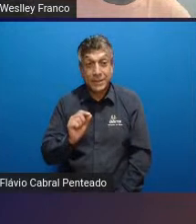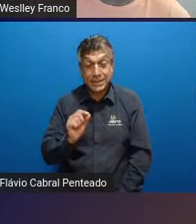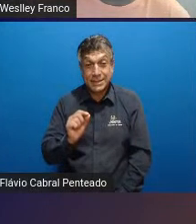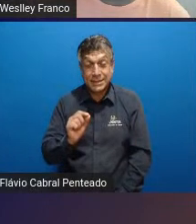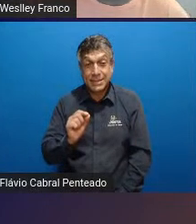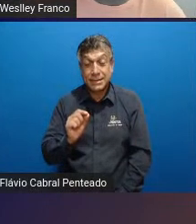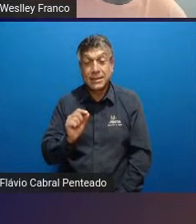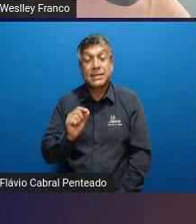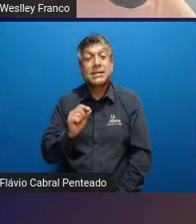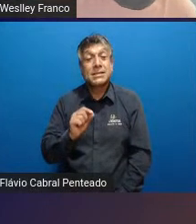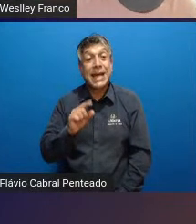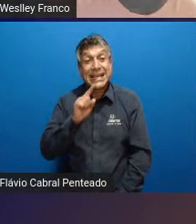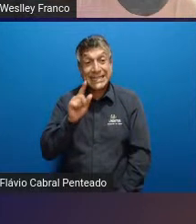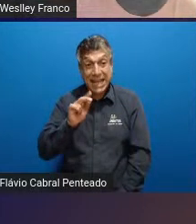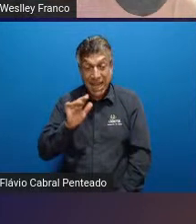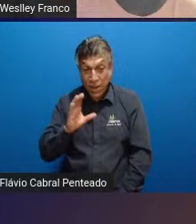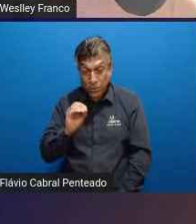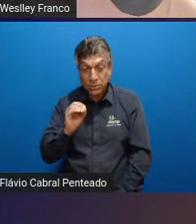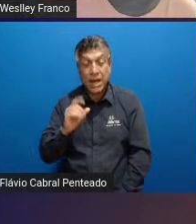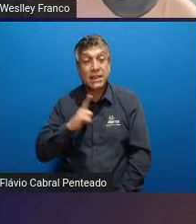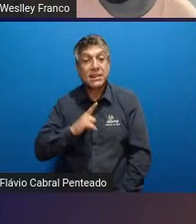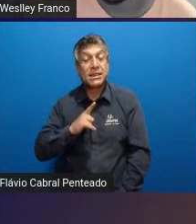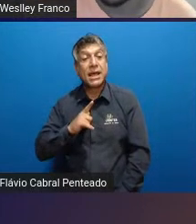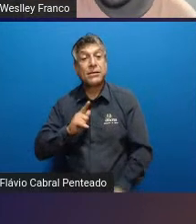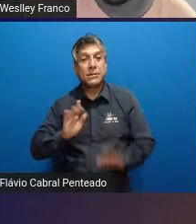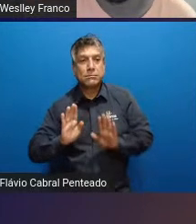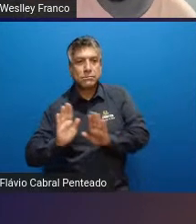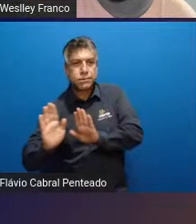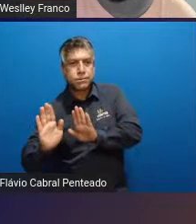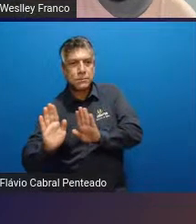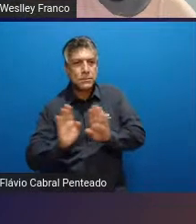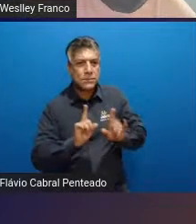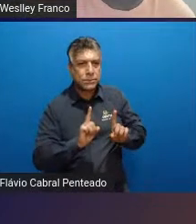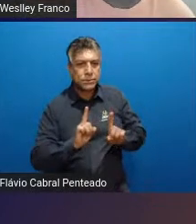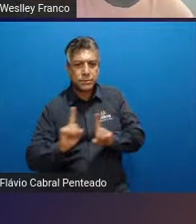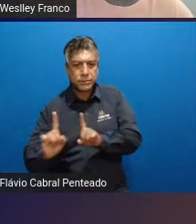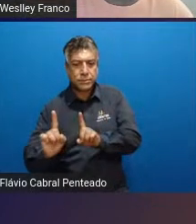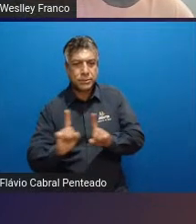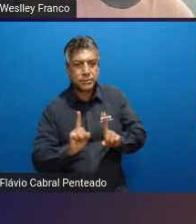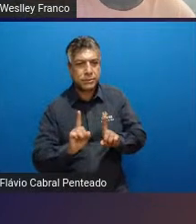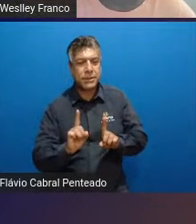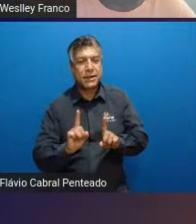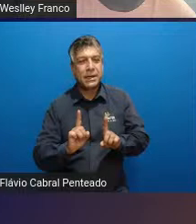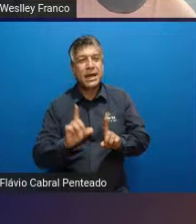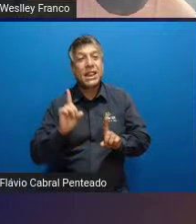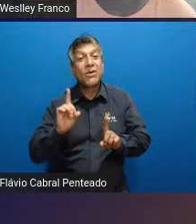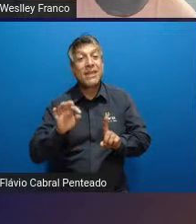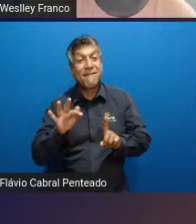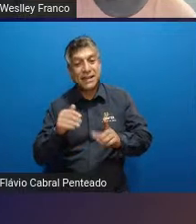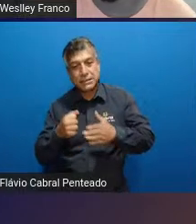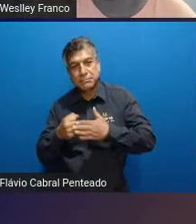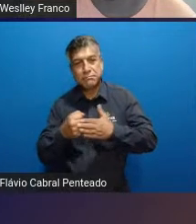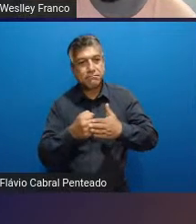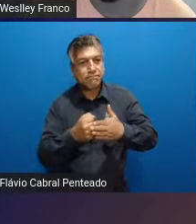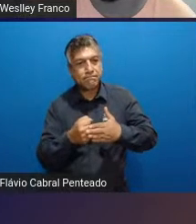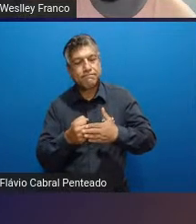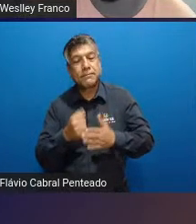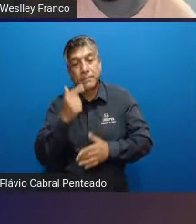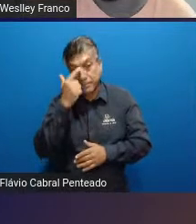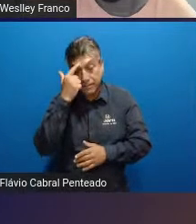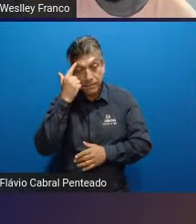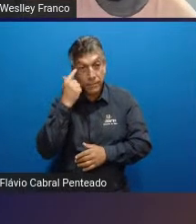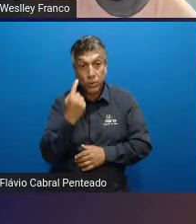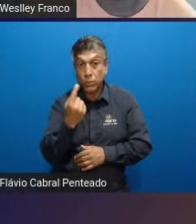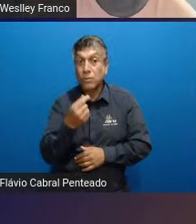de defesa que é composta ali pelos zagueiros e laterais um exemplo prático